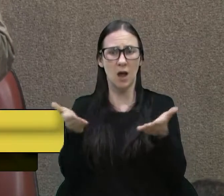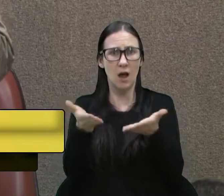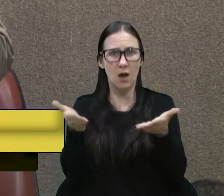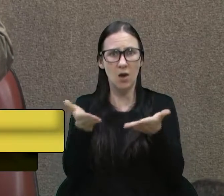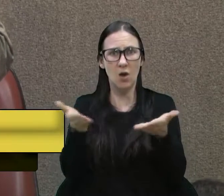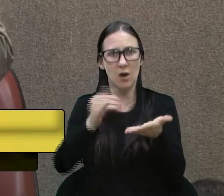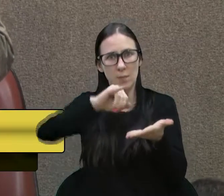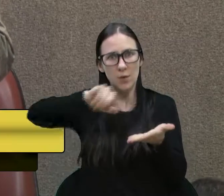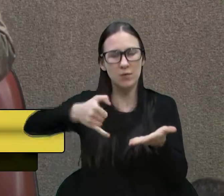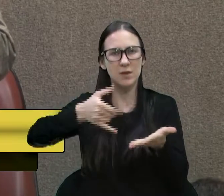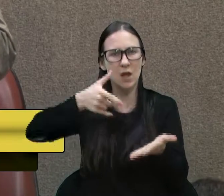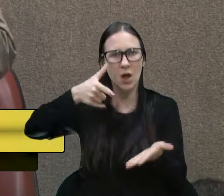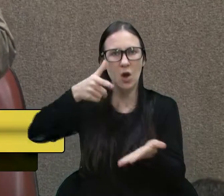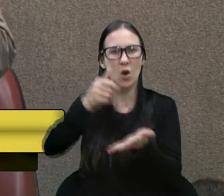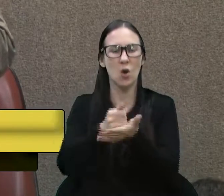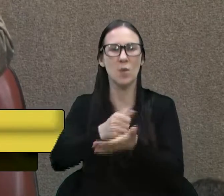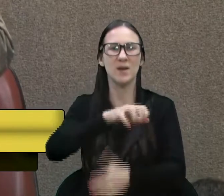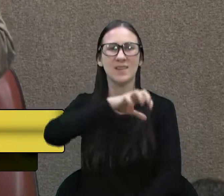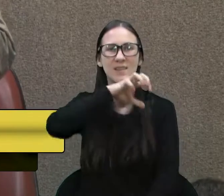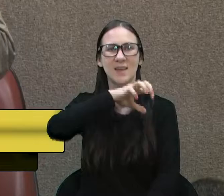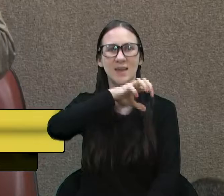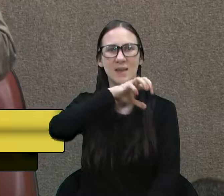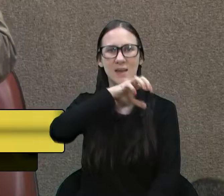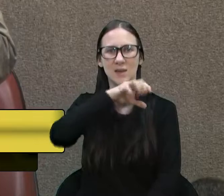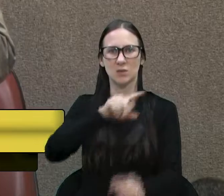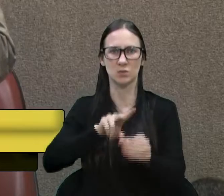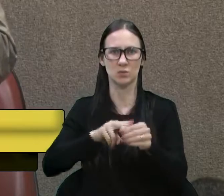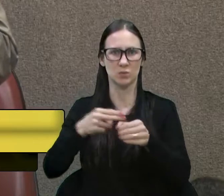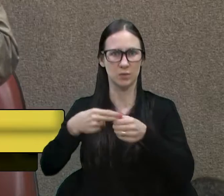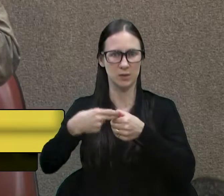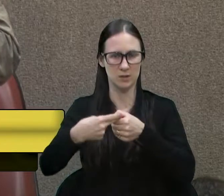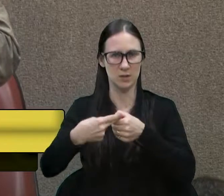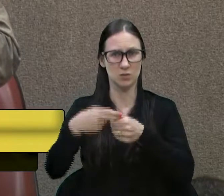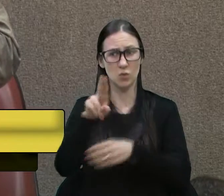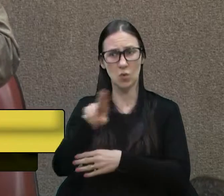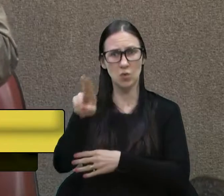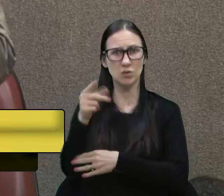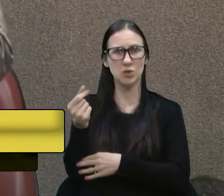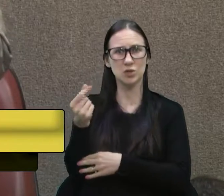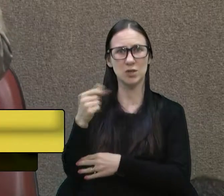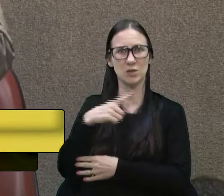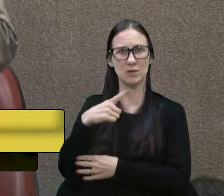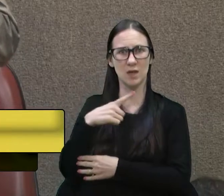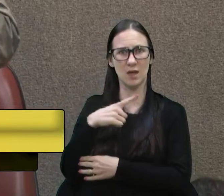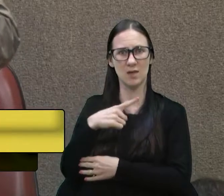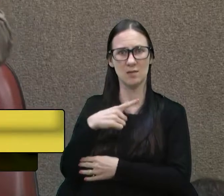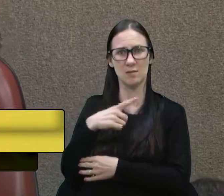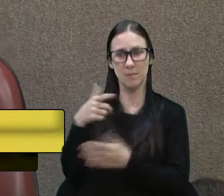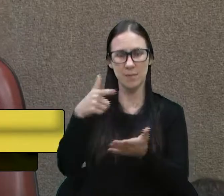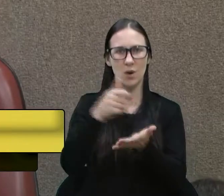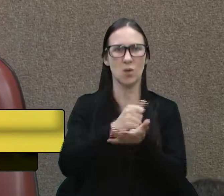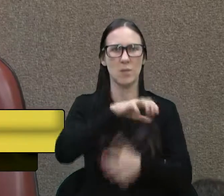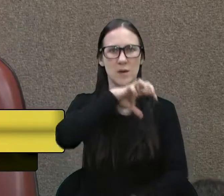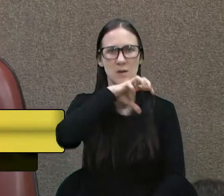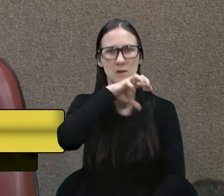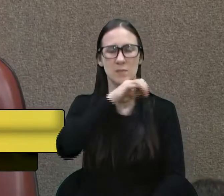urbanizados? Por que não gastar o fundo e comprar terrenos já urbanizados, por exemplo, na Parada Cristal?